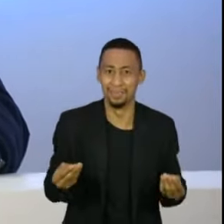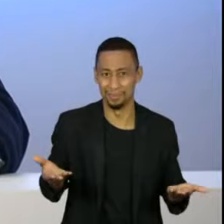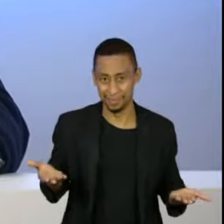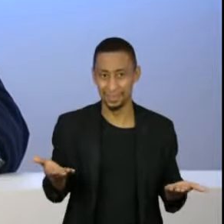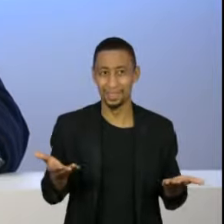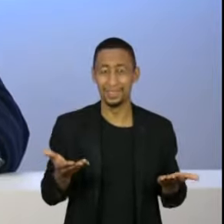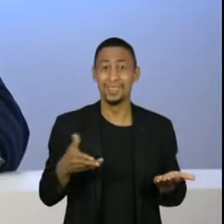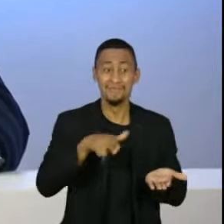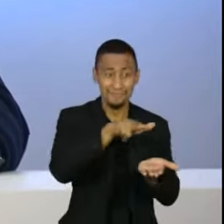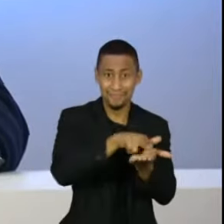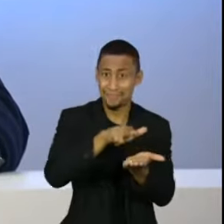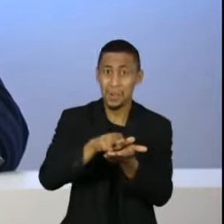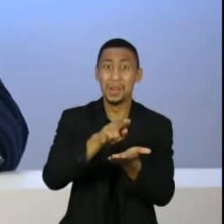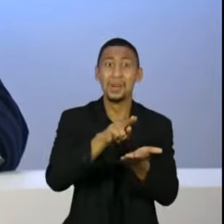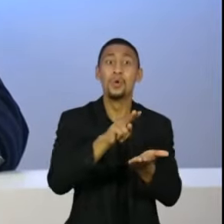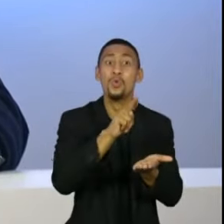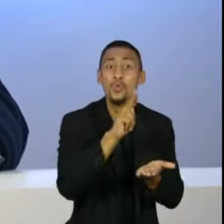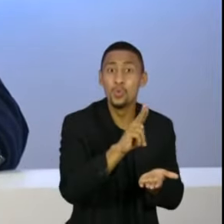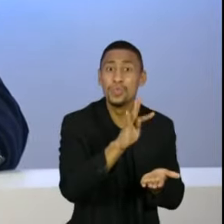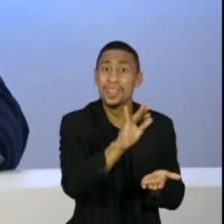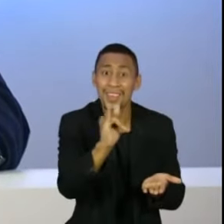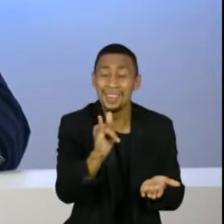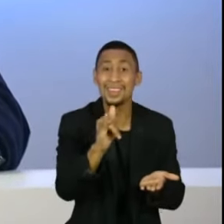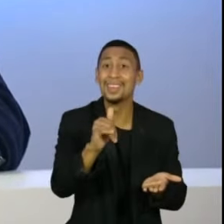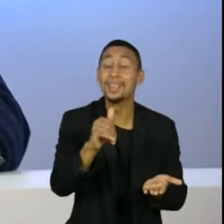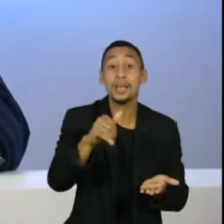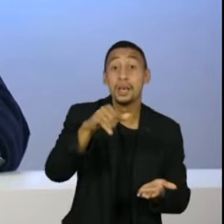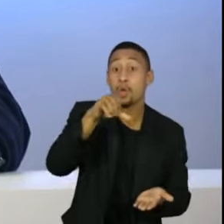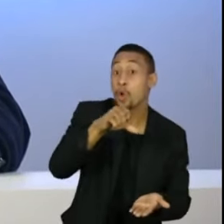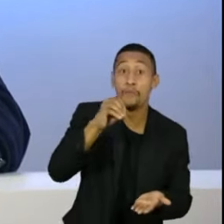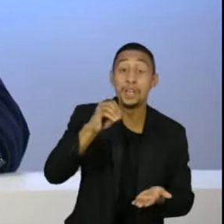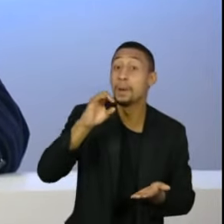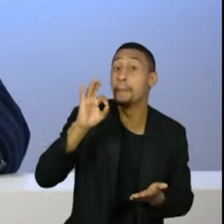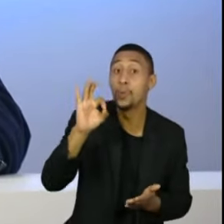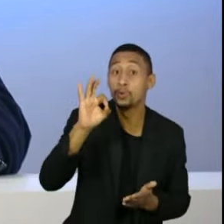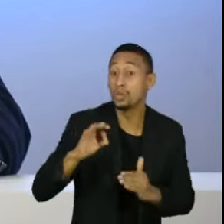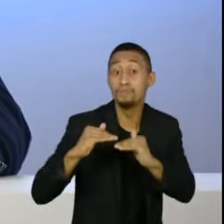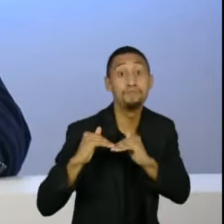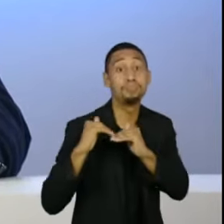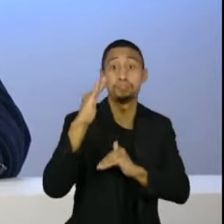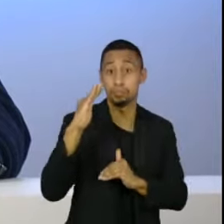das UTIs ocupadas, a Fiocruz está falando um risco grande de colapso.